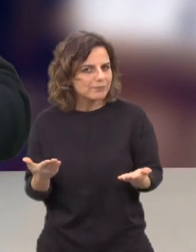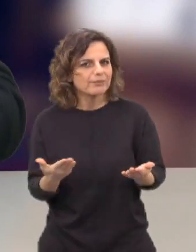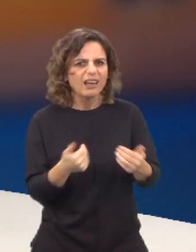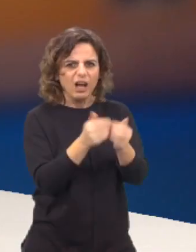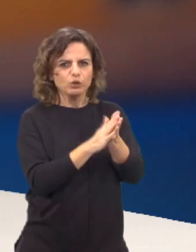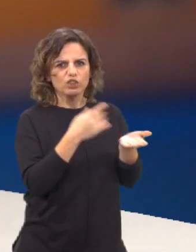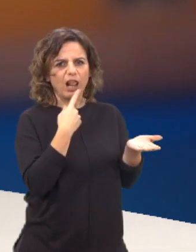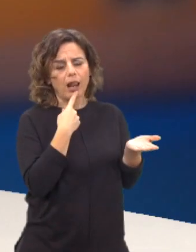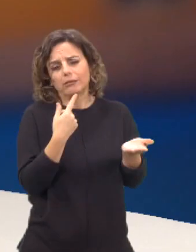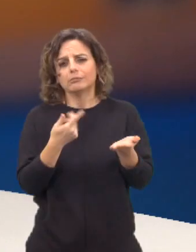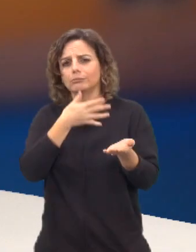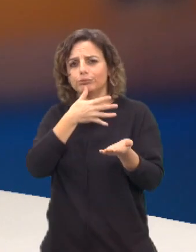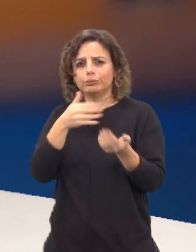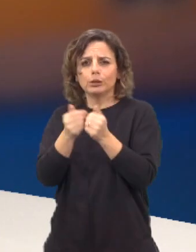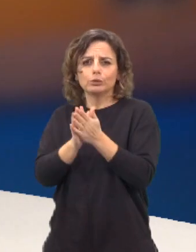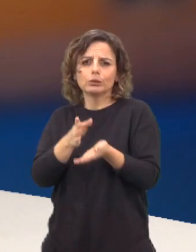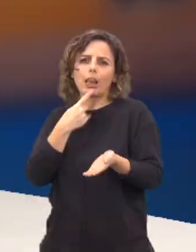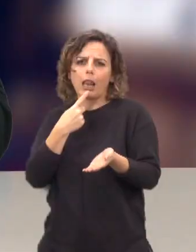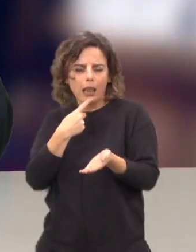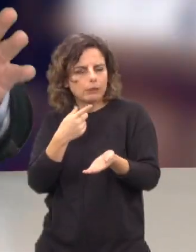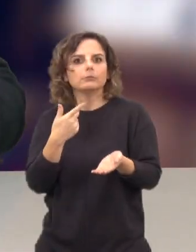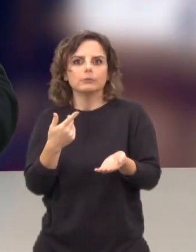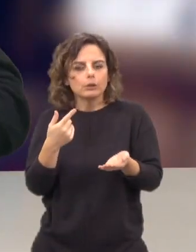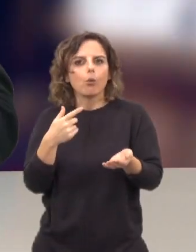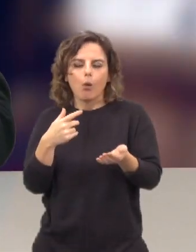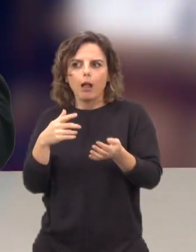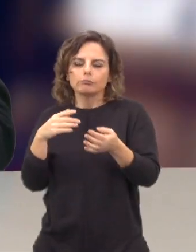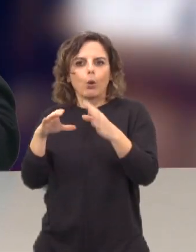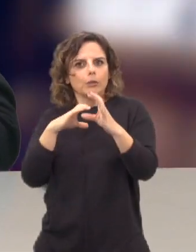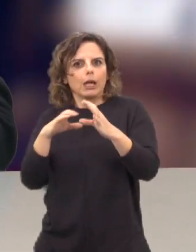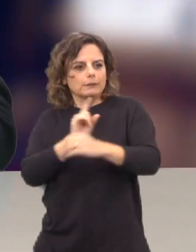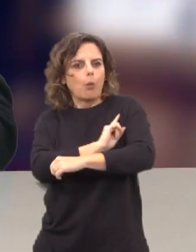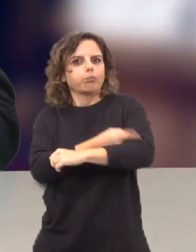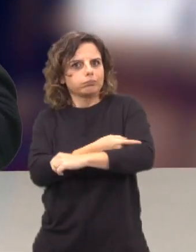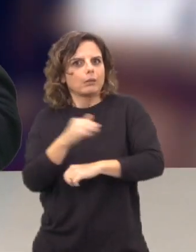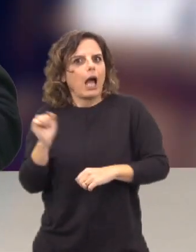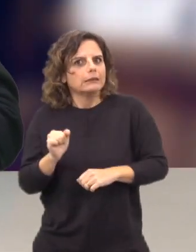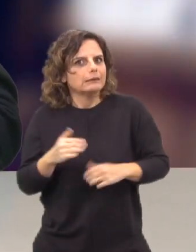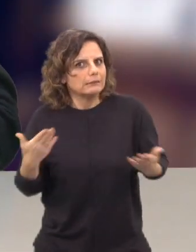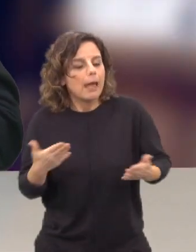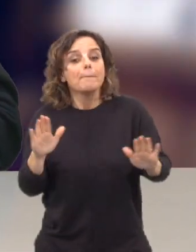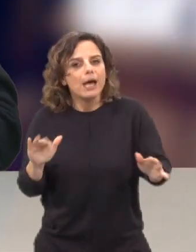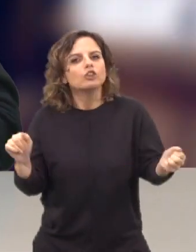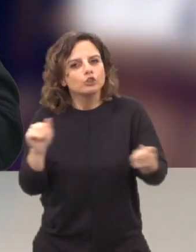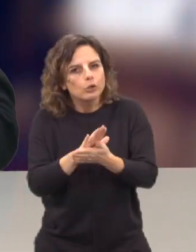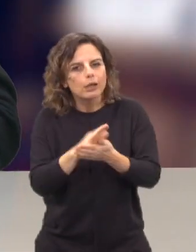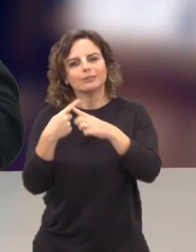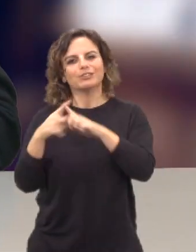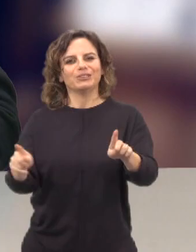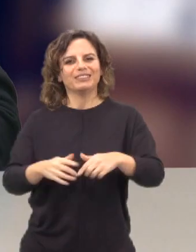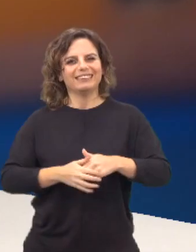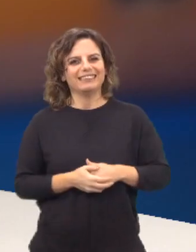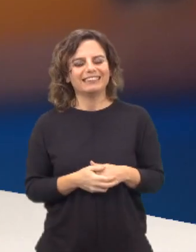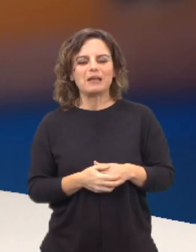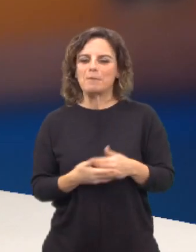Discursos de ódio, toda a gente fala. É um meio de comunicação poderoso, obviamente importante, útil muitas vezes, mas jornalismo é outra